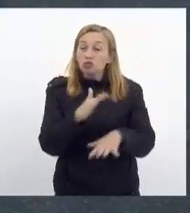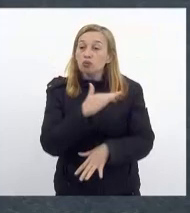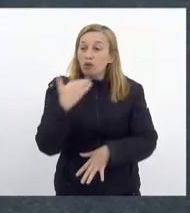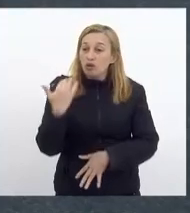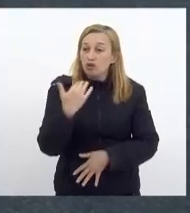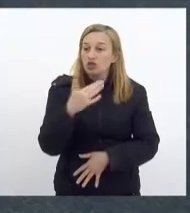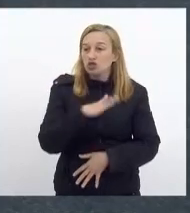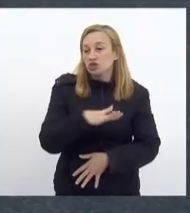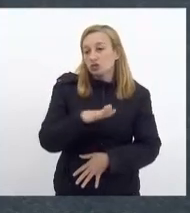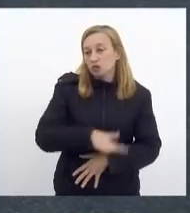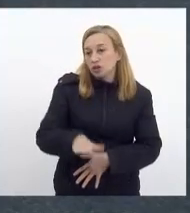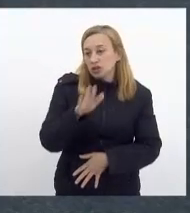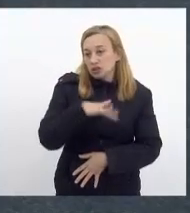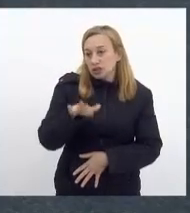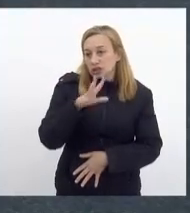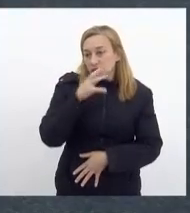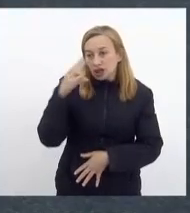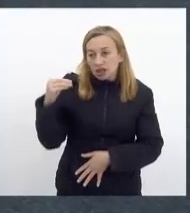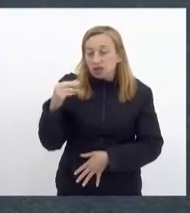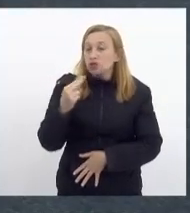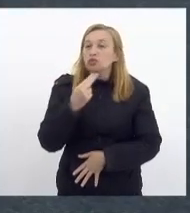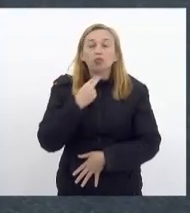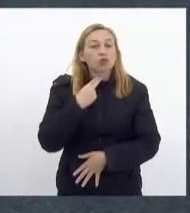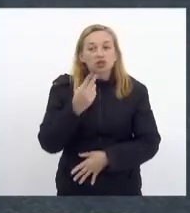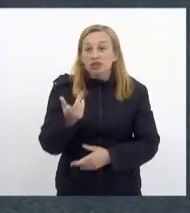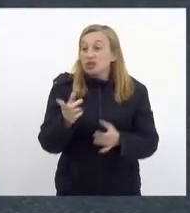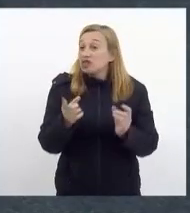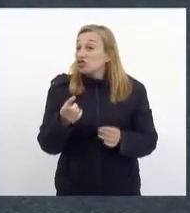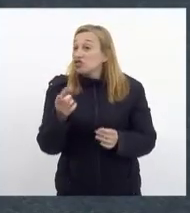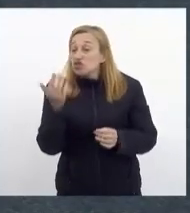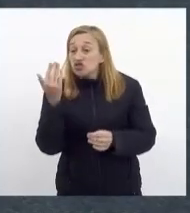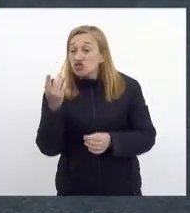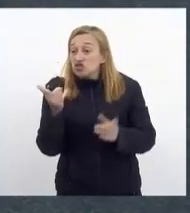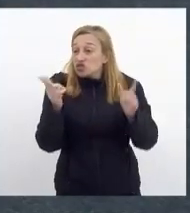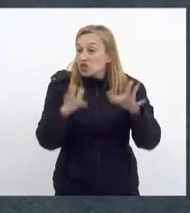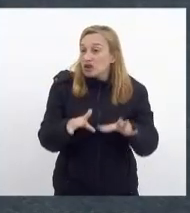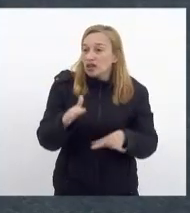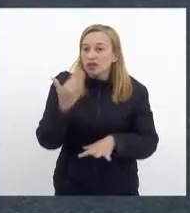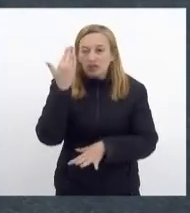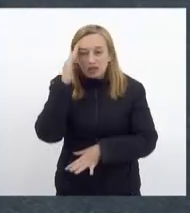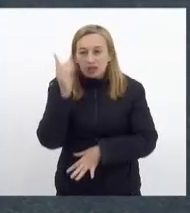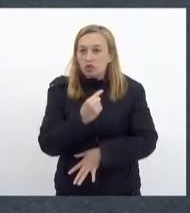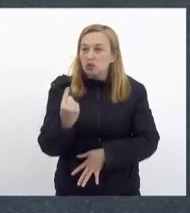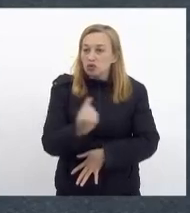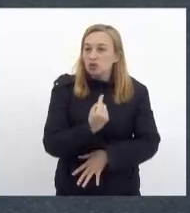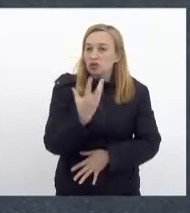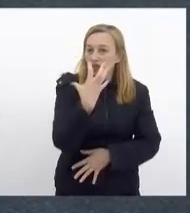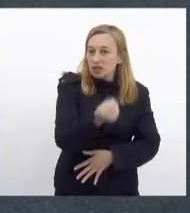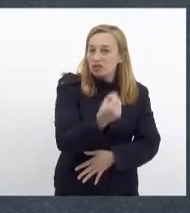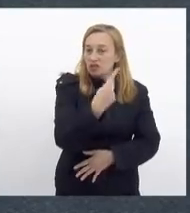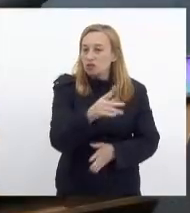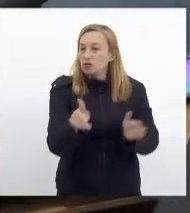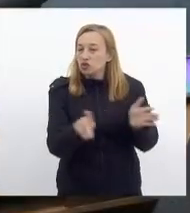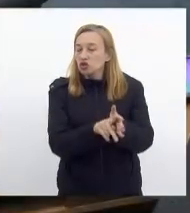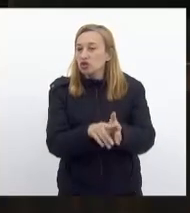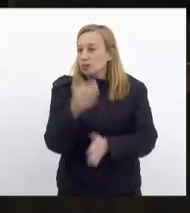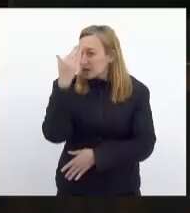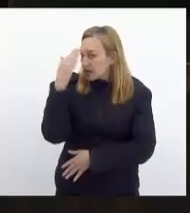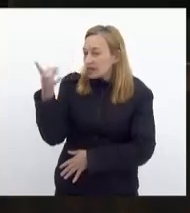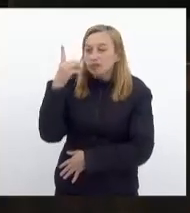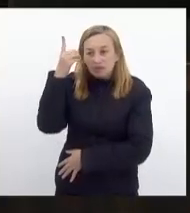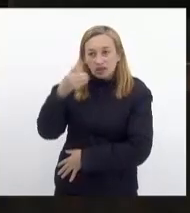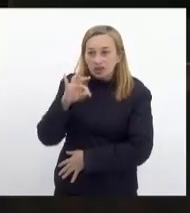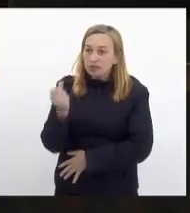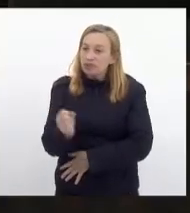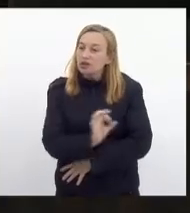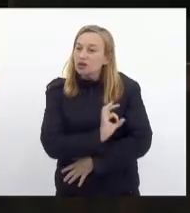adolescentes. Então, não poderia ser diferente o nosso entendimento parecer favorável ao seu projeto. Obrigada, deputada